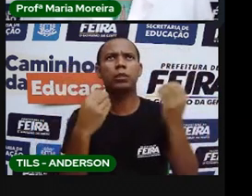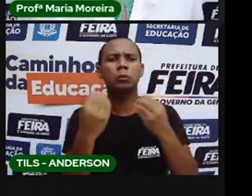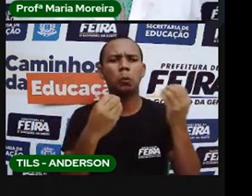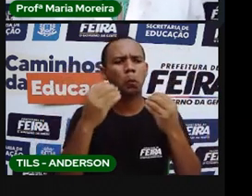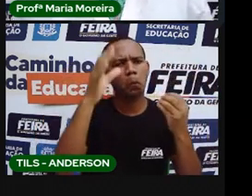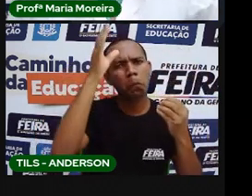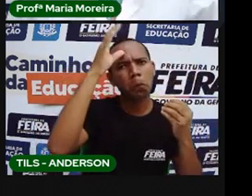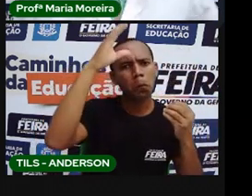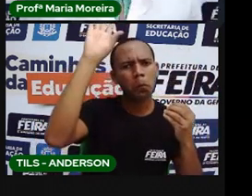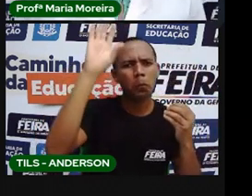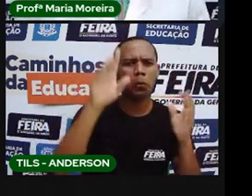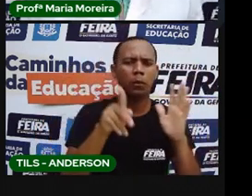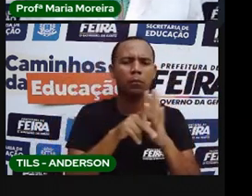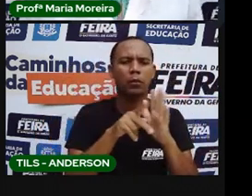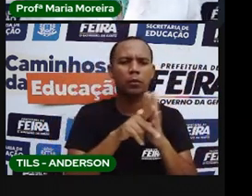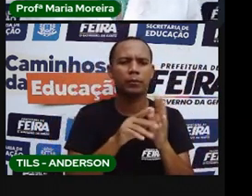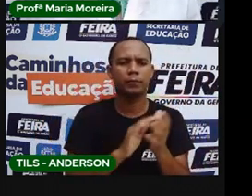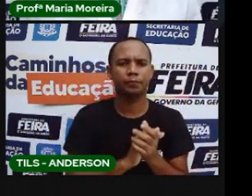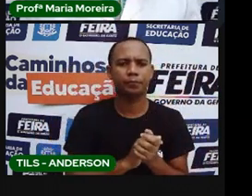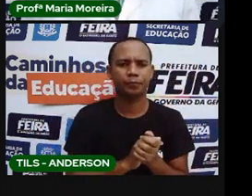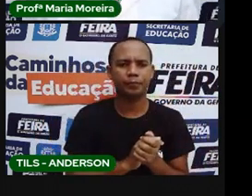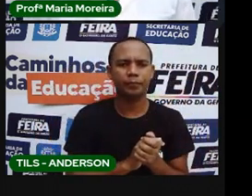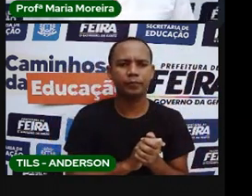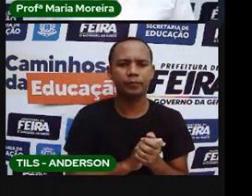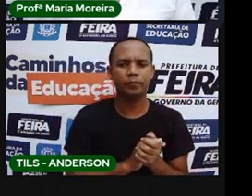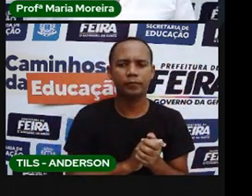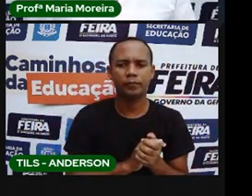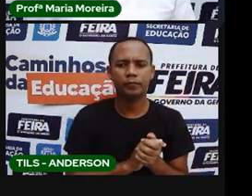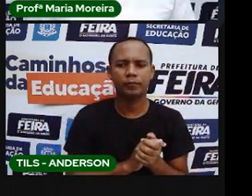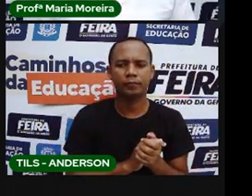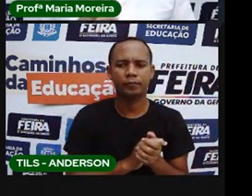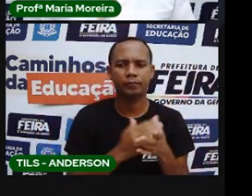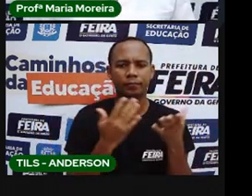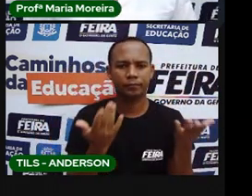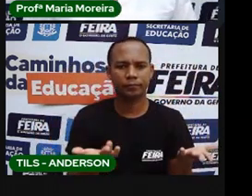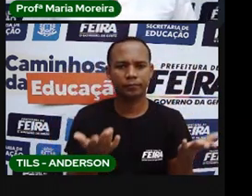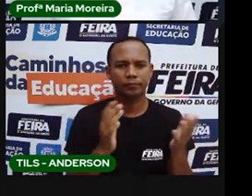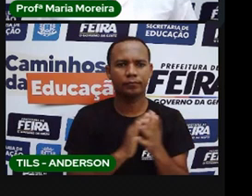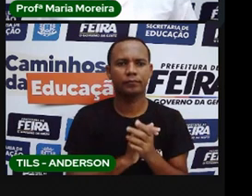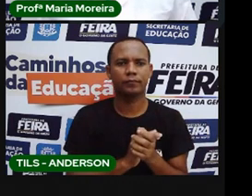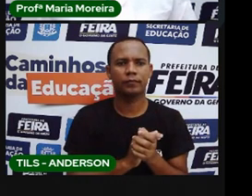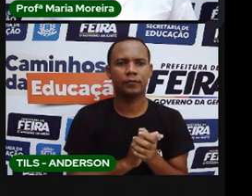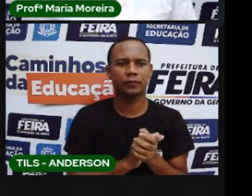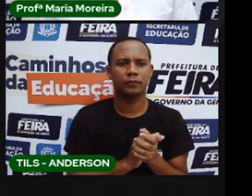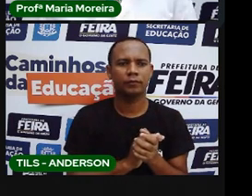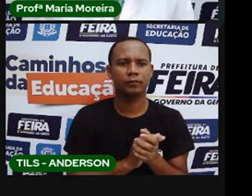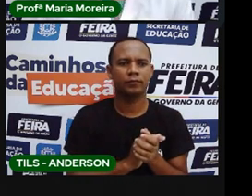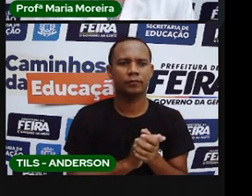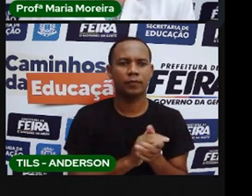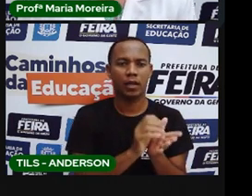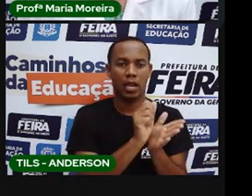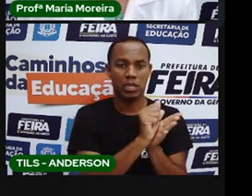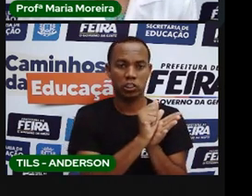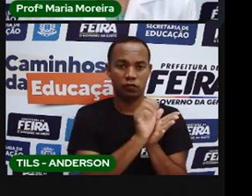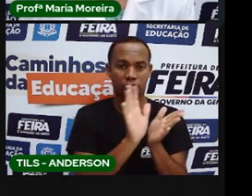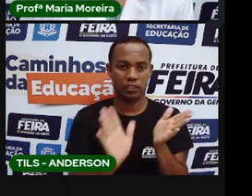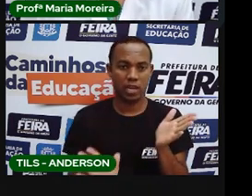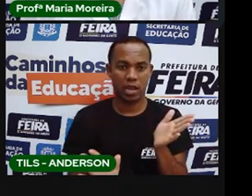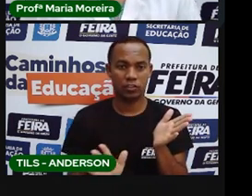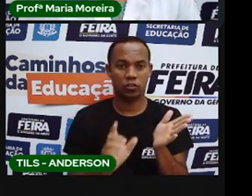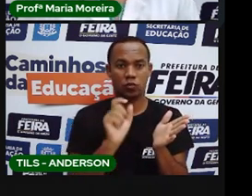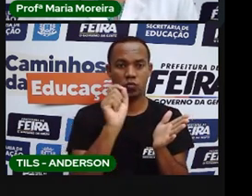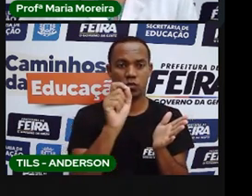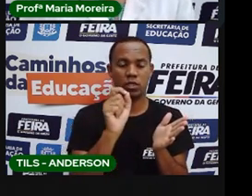vamos lá. Bom, atividade, lembrando para vocês, mais uma vez, atividade, não é obrigatória ao uso, né? Pelo